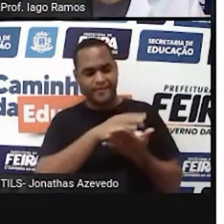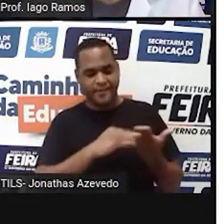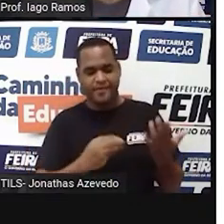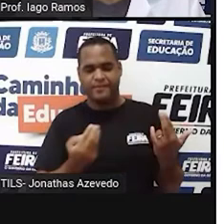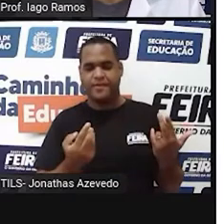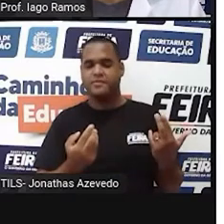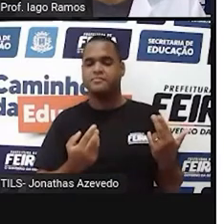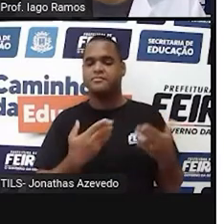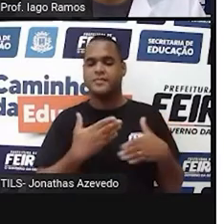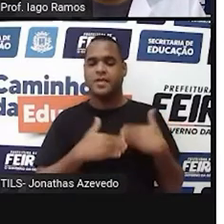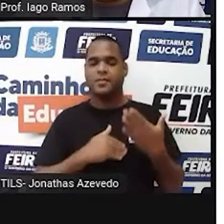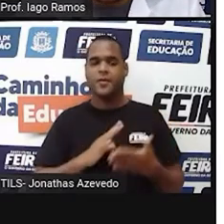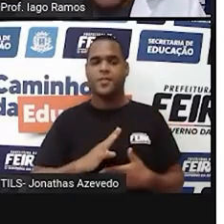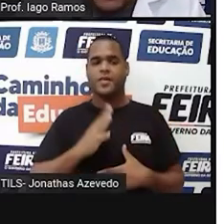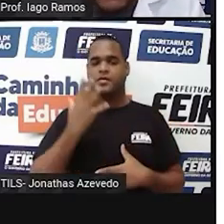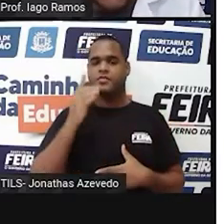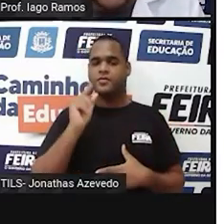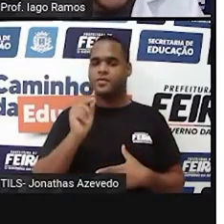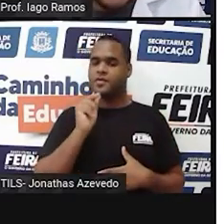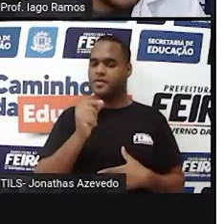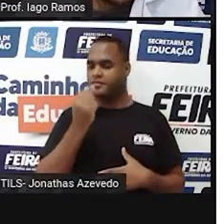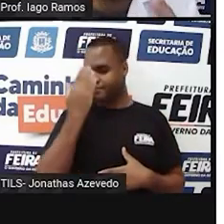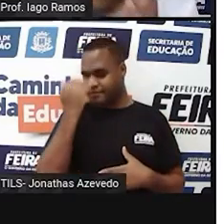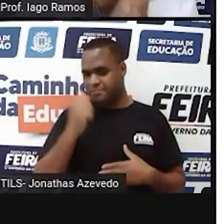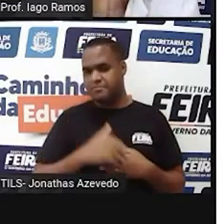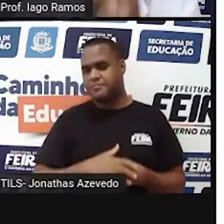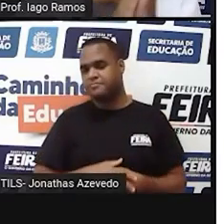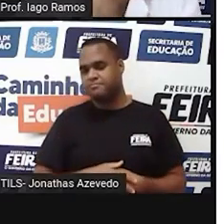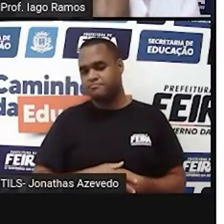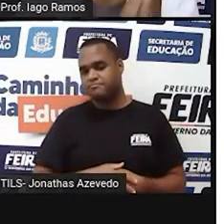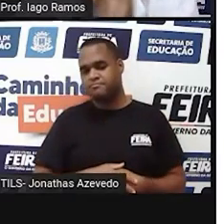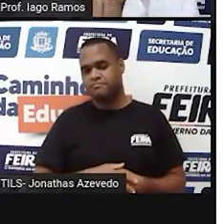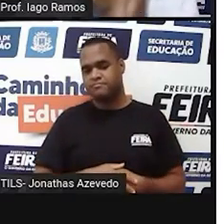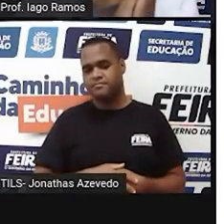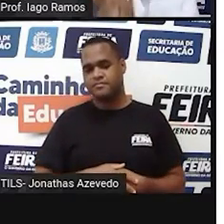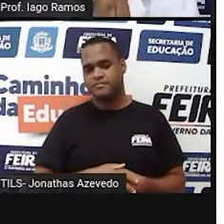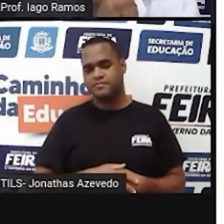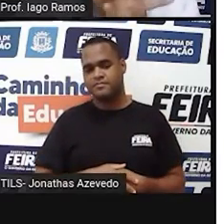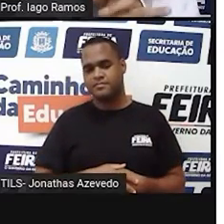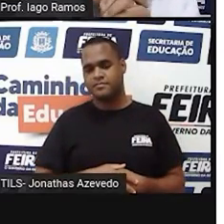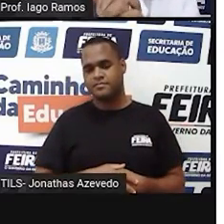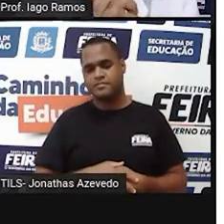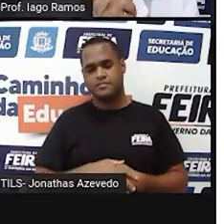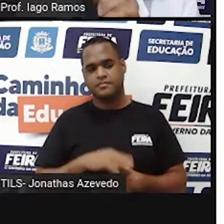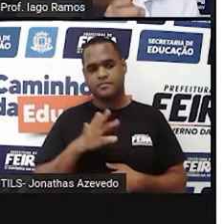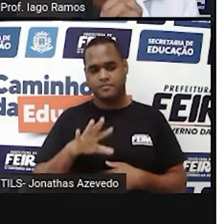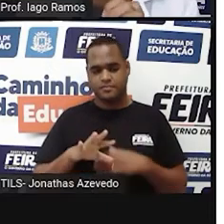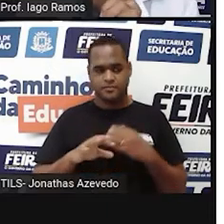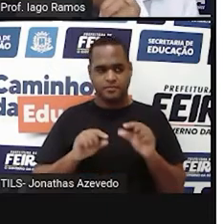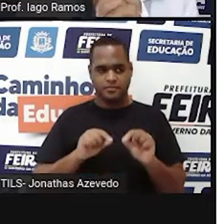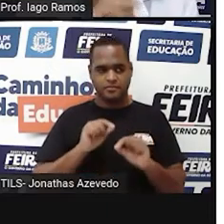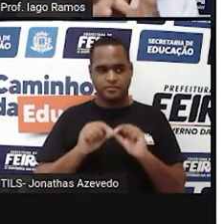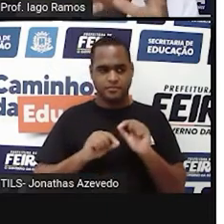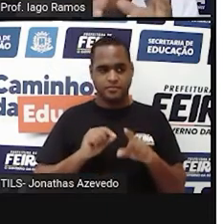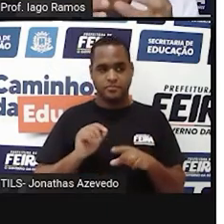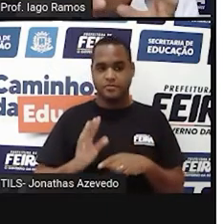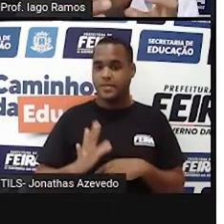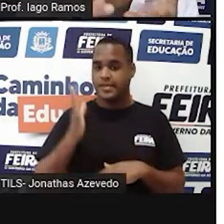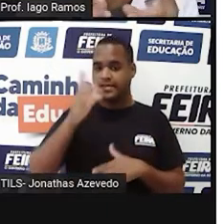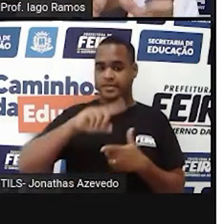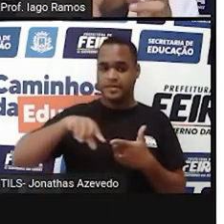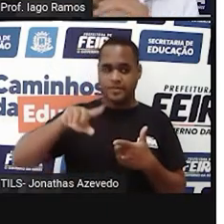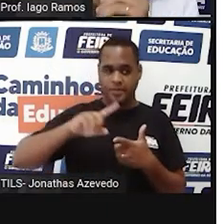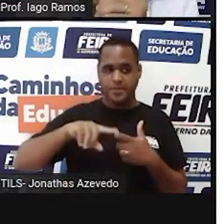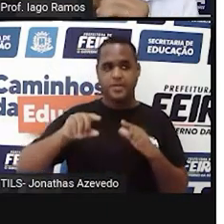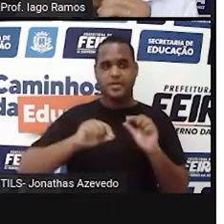O que é que acontece, né? O é que acontece com essas medidas? Qual é o problema